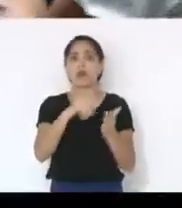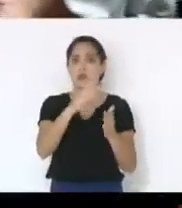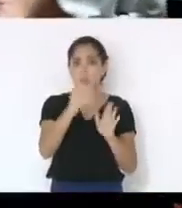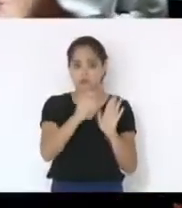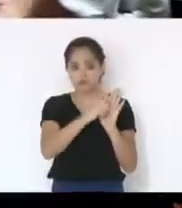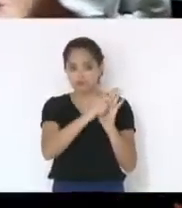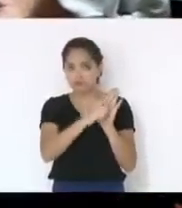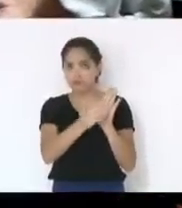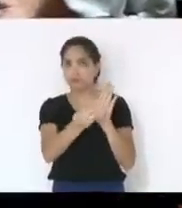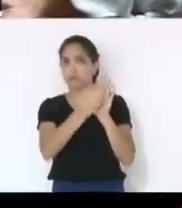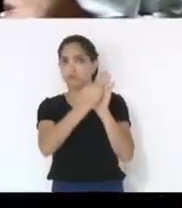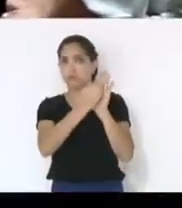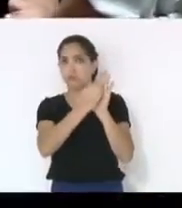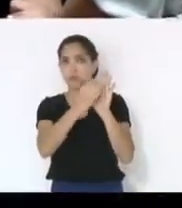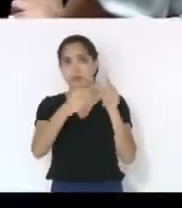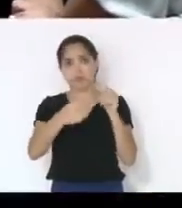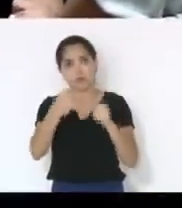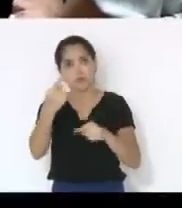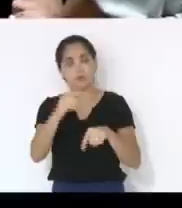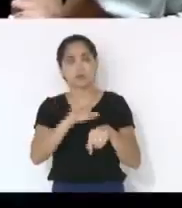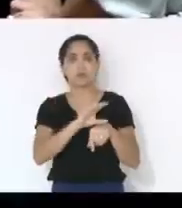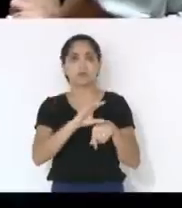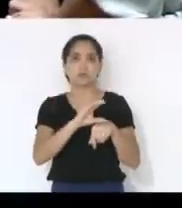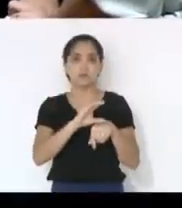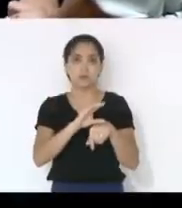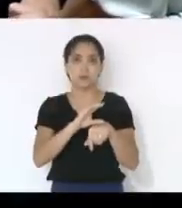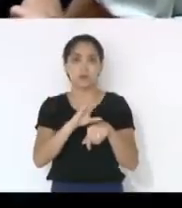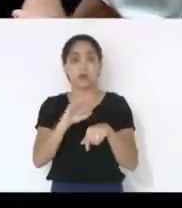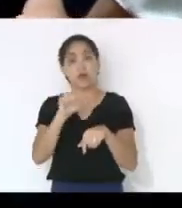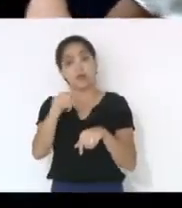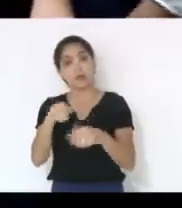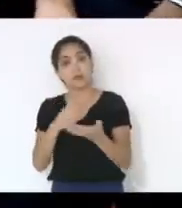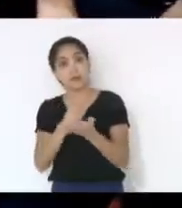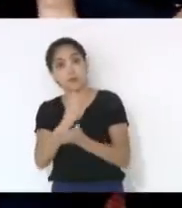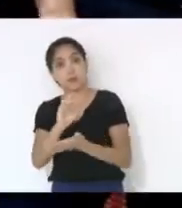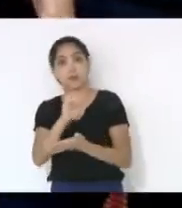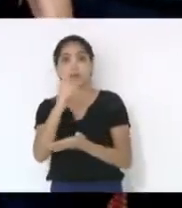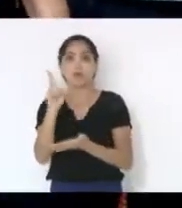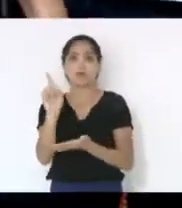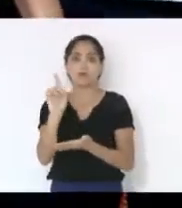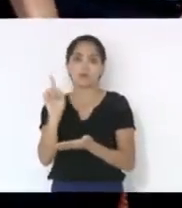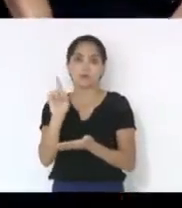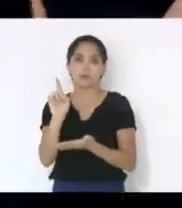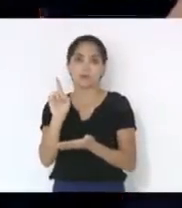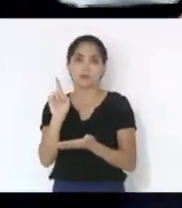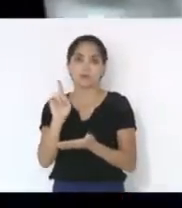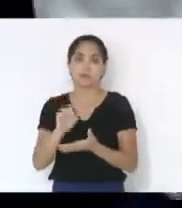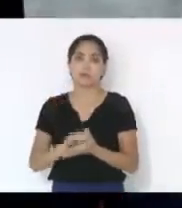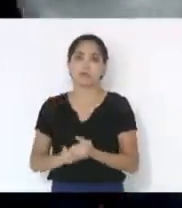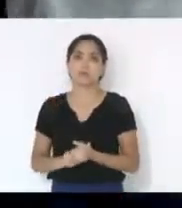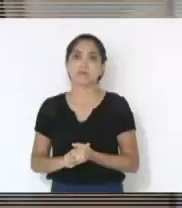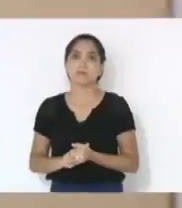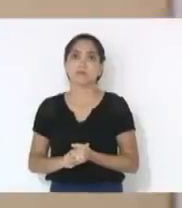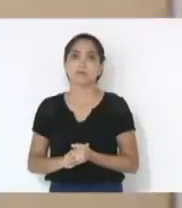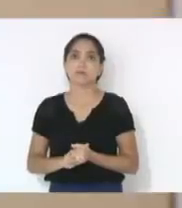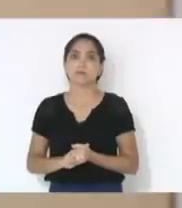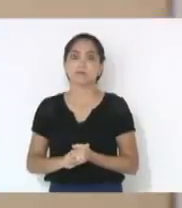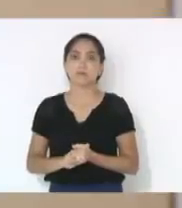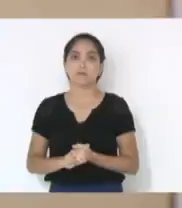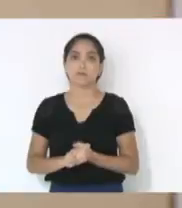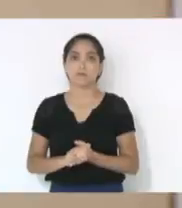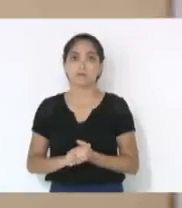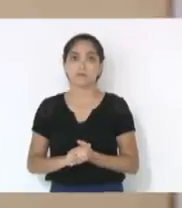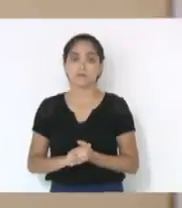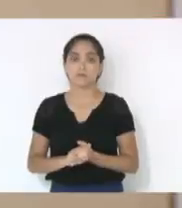Aí nós aqui vamos aprovar ou não o veto do governador. Senhor presidente. A palavra do